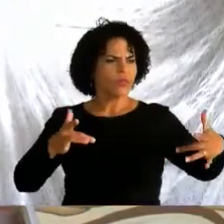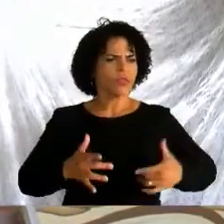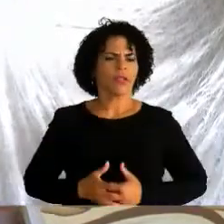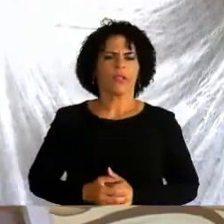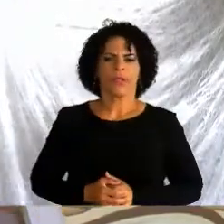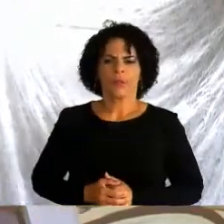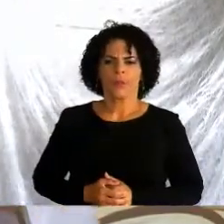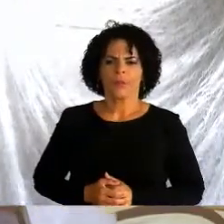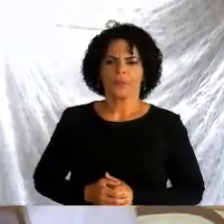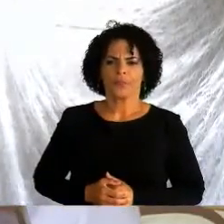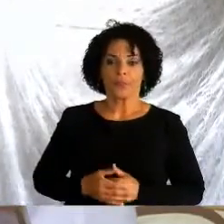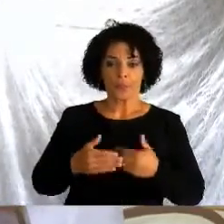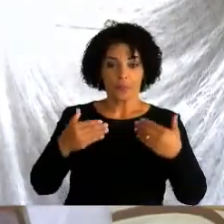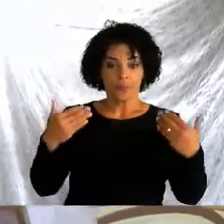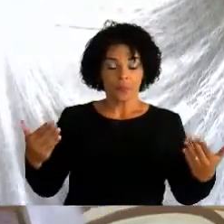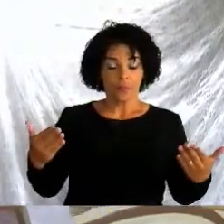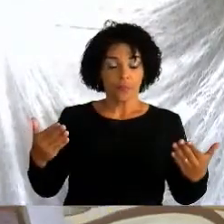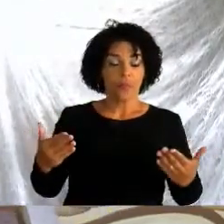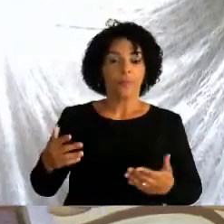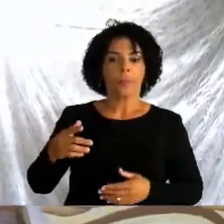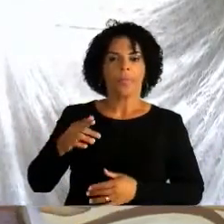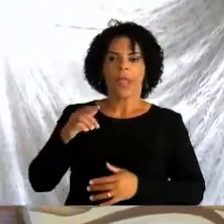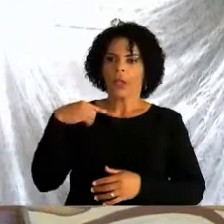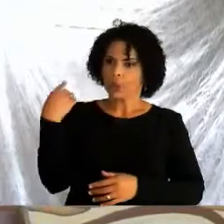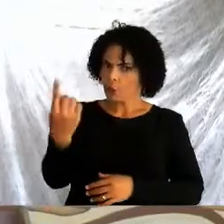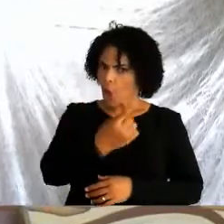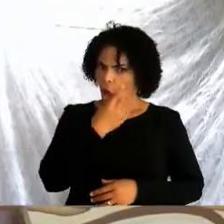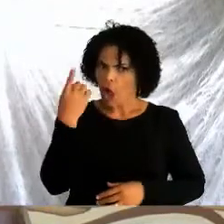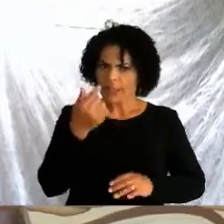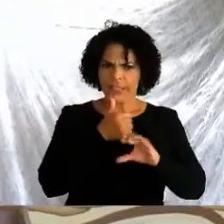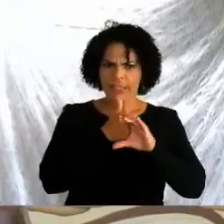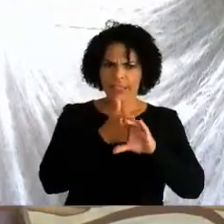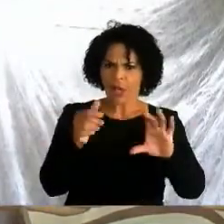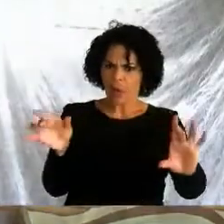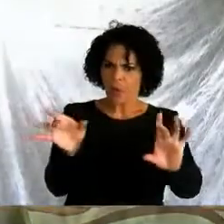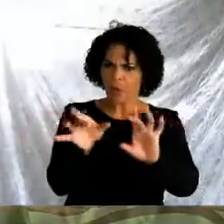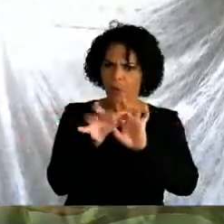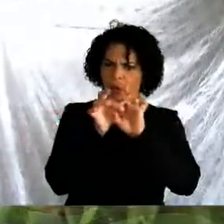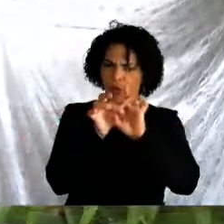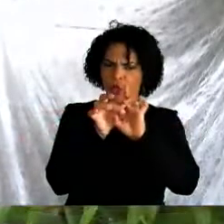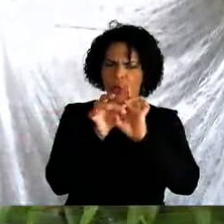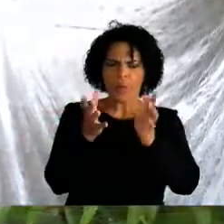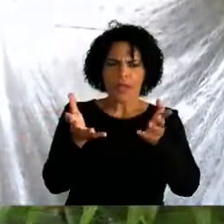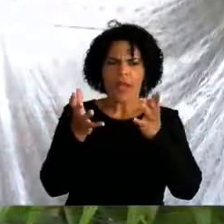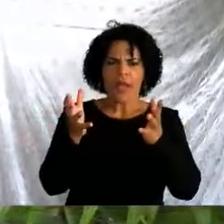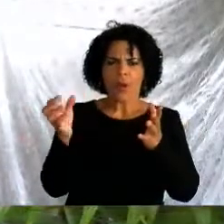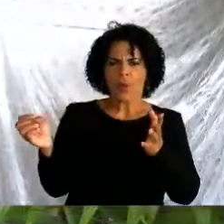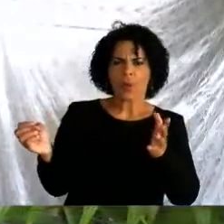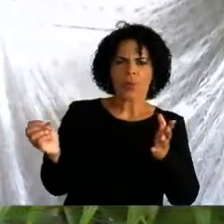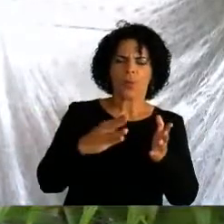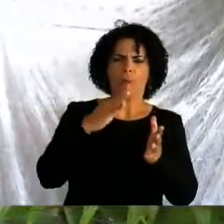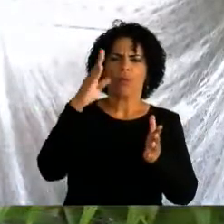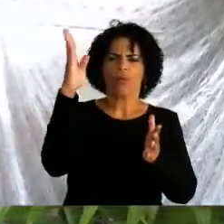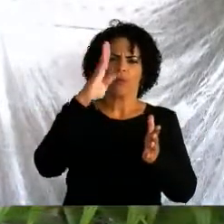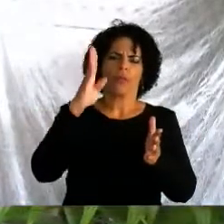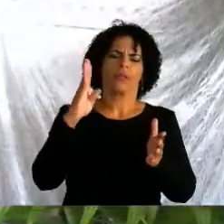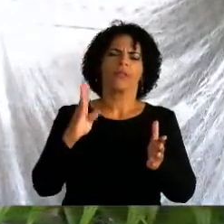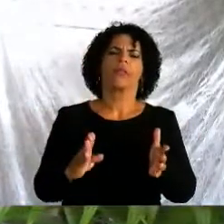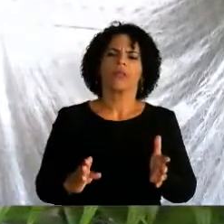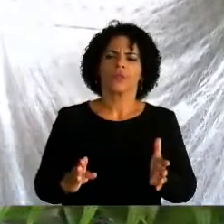Então, cristãos unidos por um novo Brasil.